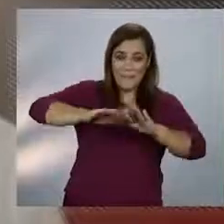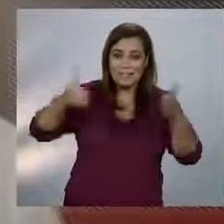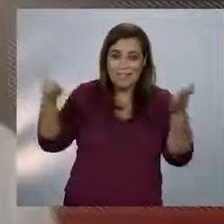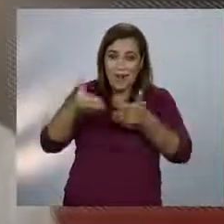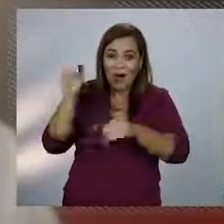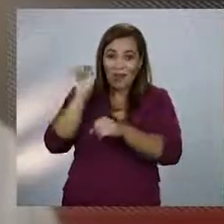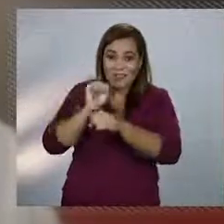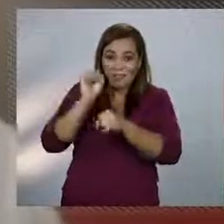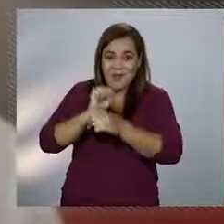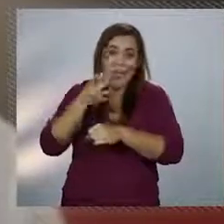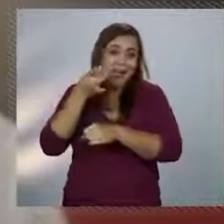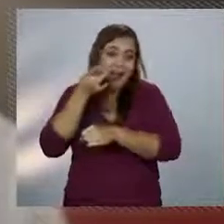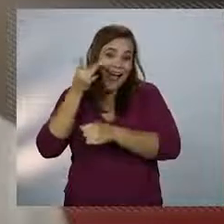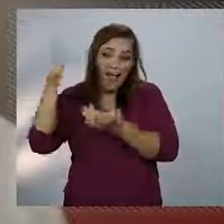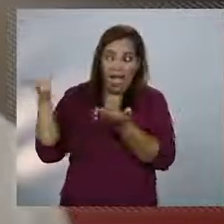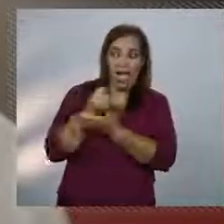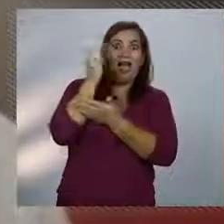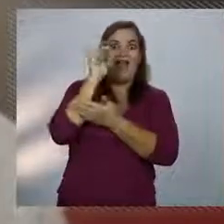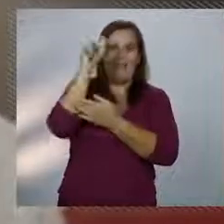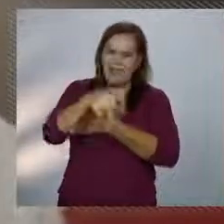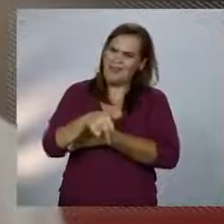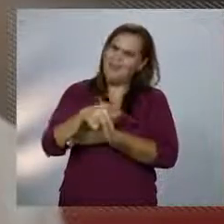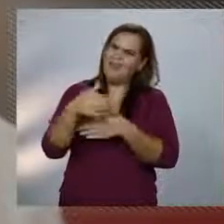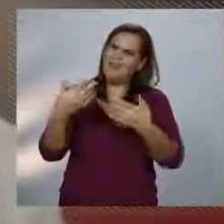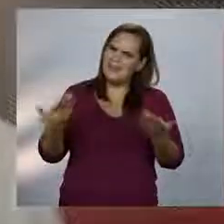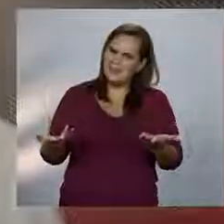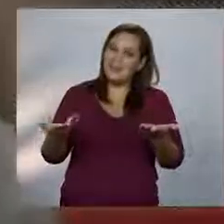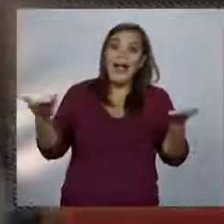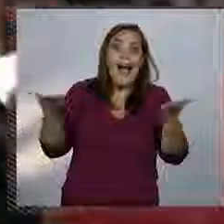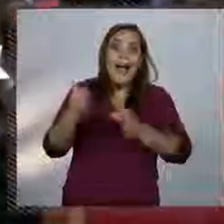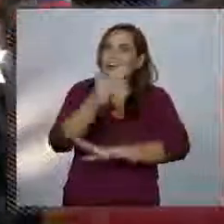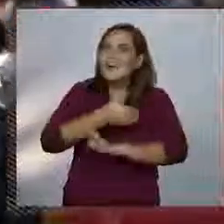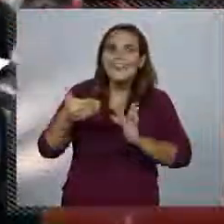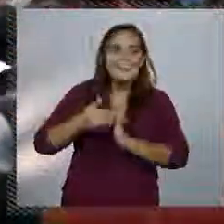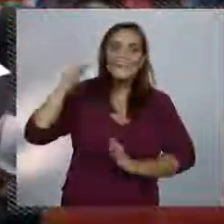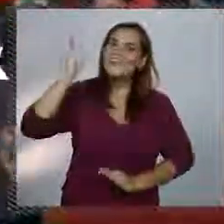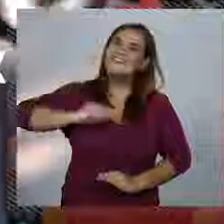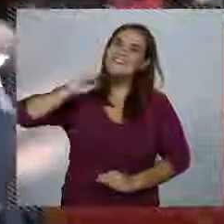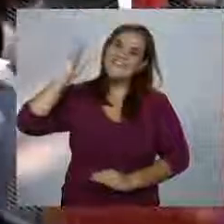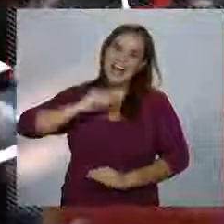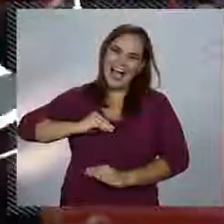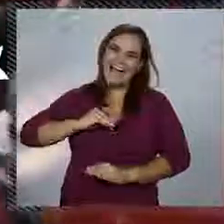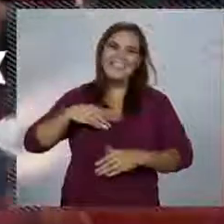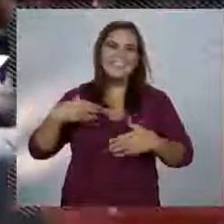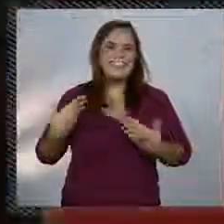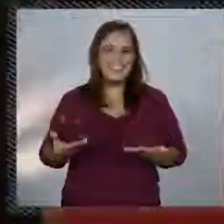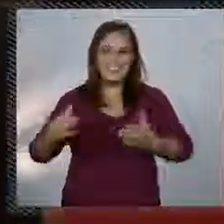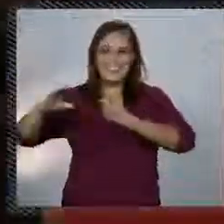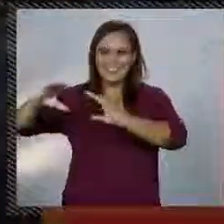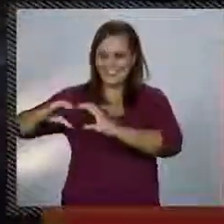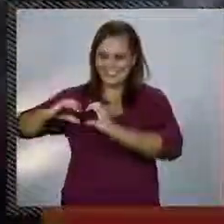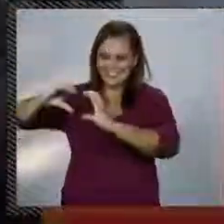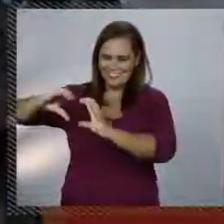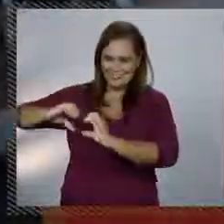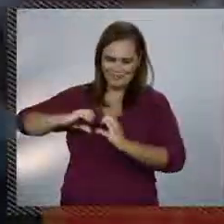ocupar um cargo no Estado. Agora, todo mundo é Fátima. Agora todo mundo é Fátima.